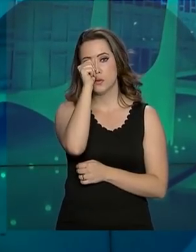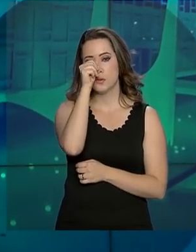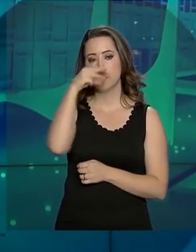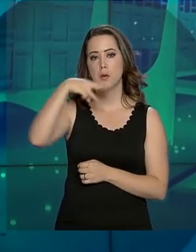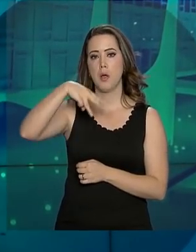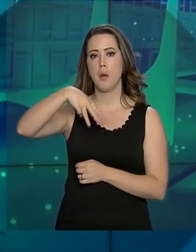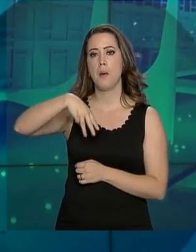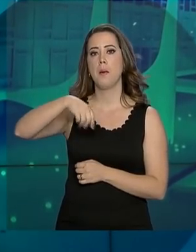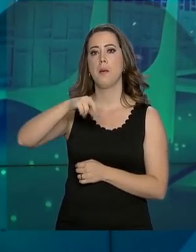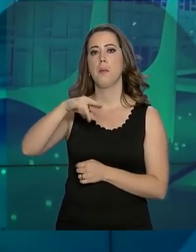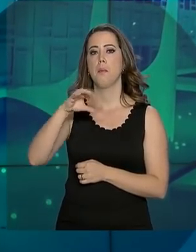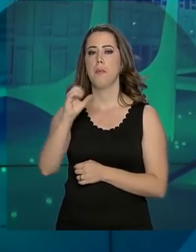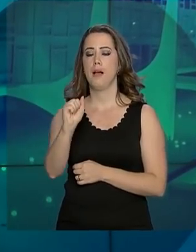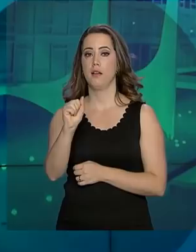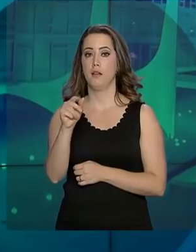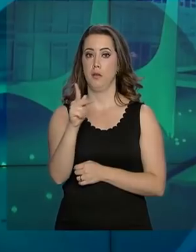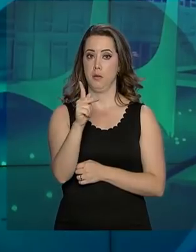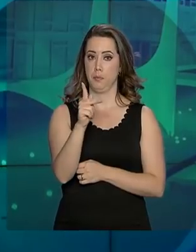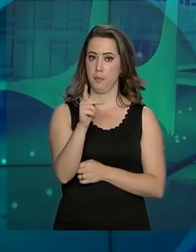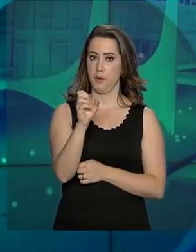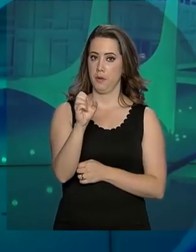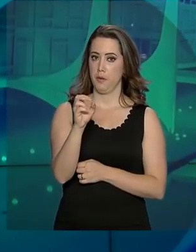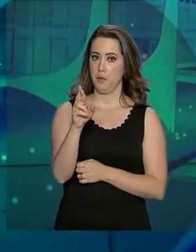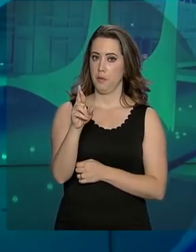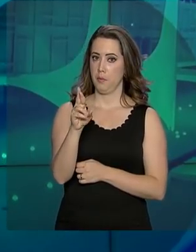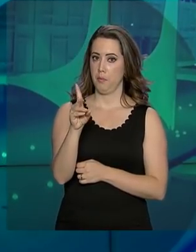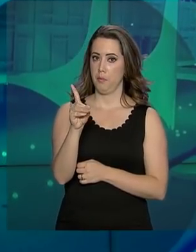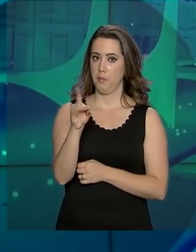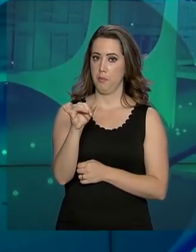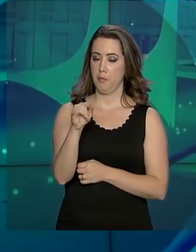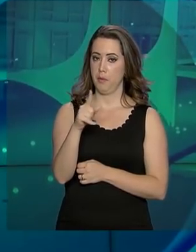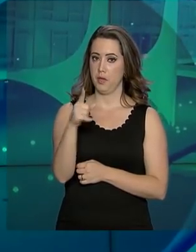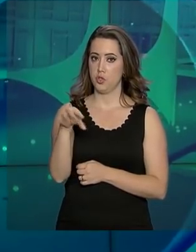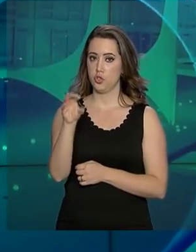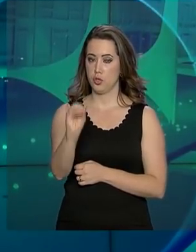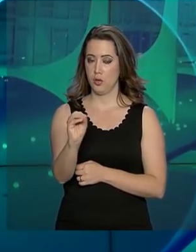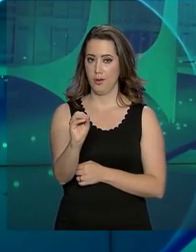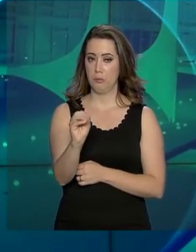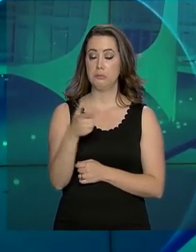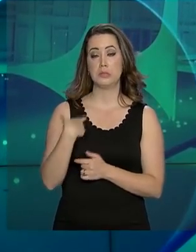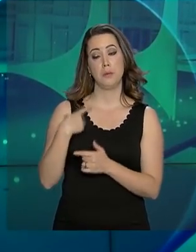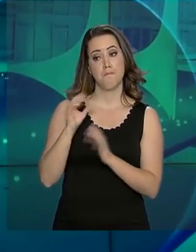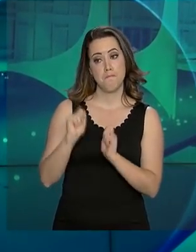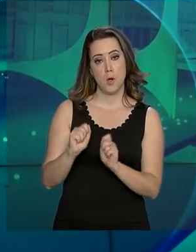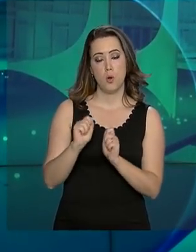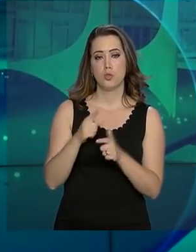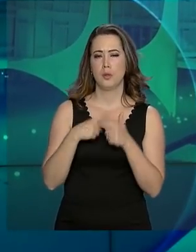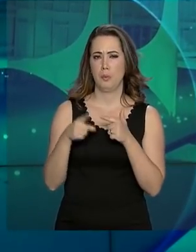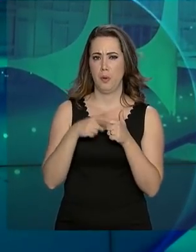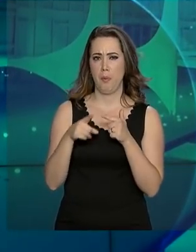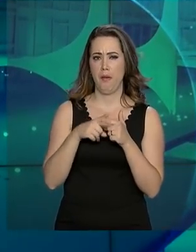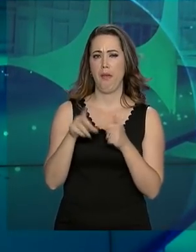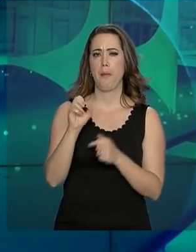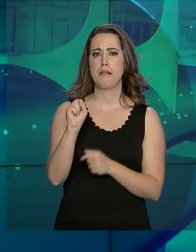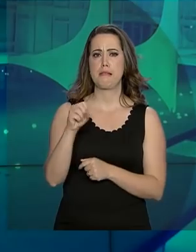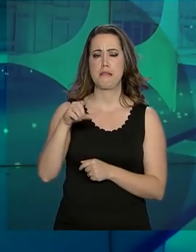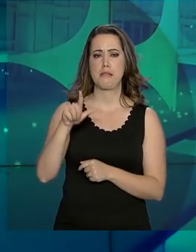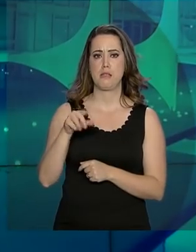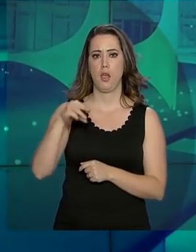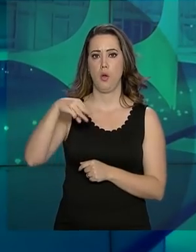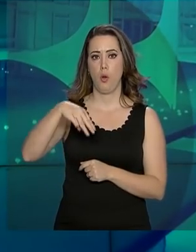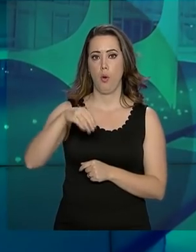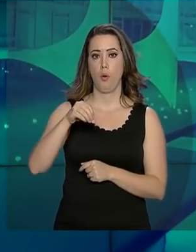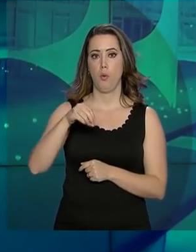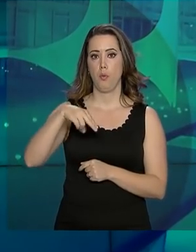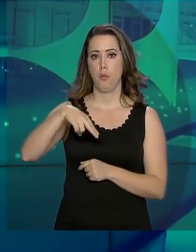frango da marca Perdigão. A ação foi motivada pela suspeita de contaminação por salmonela nos produtos. A